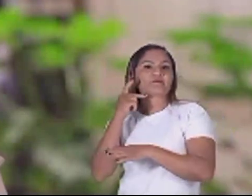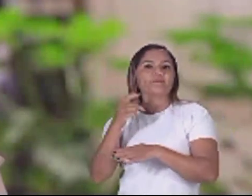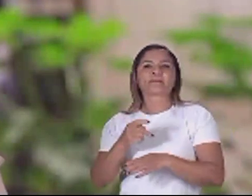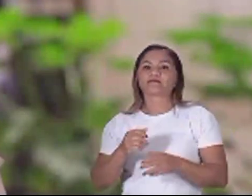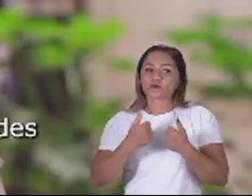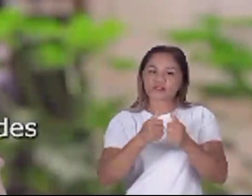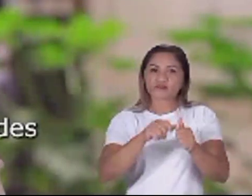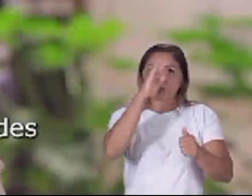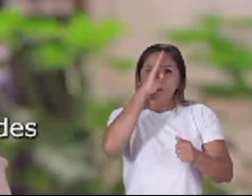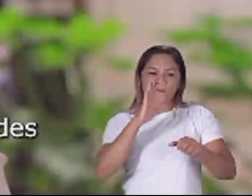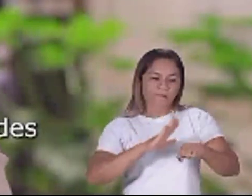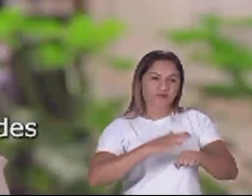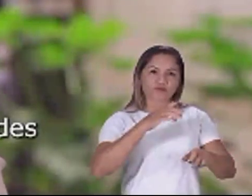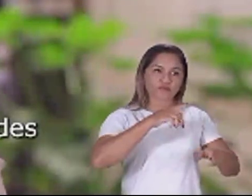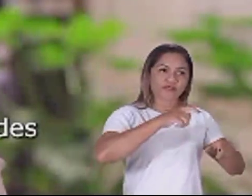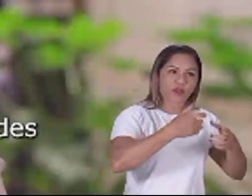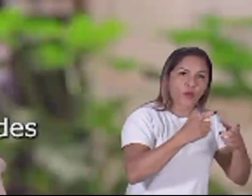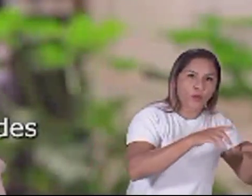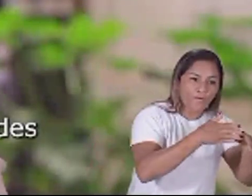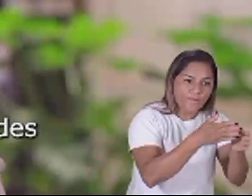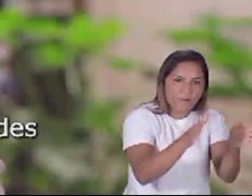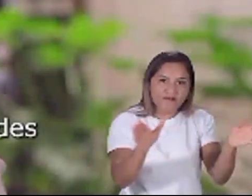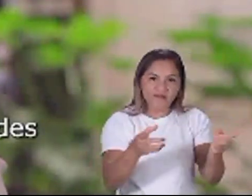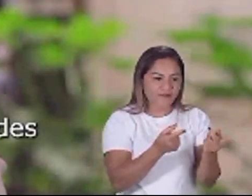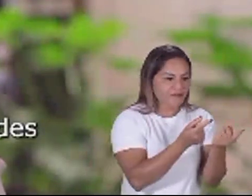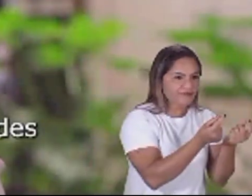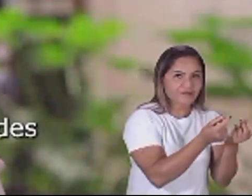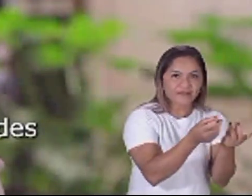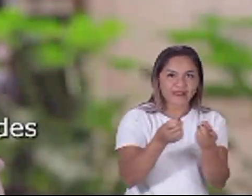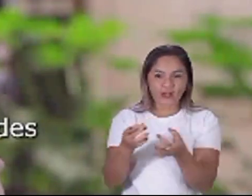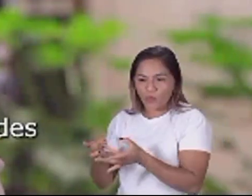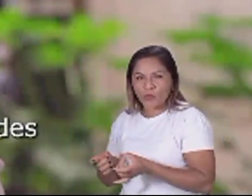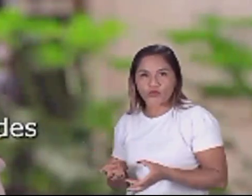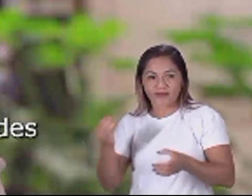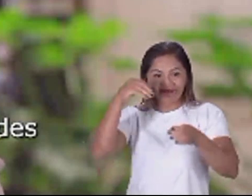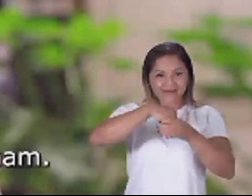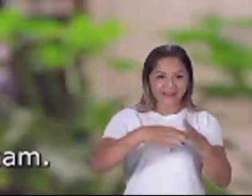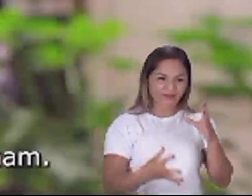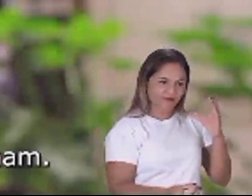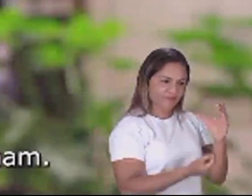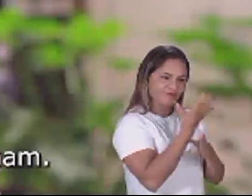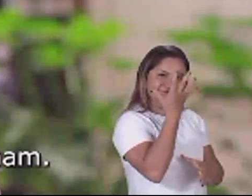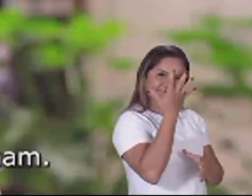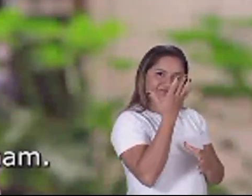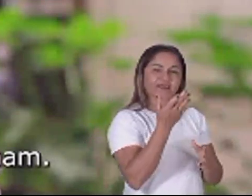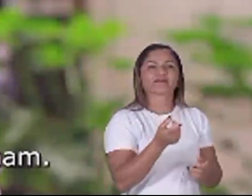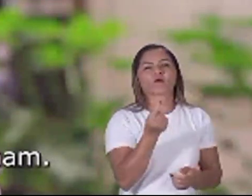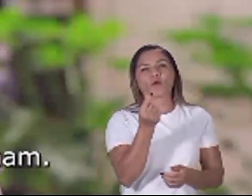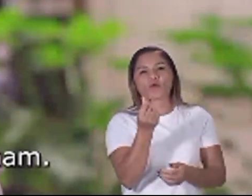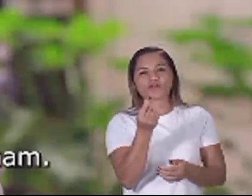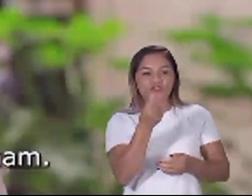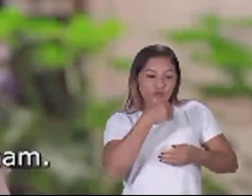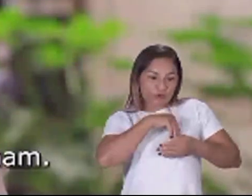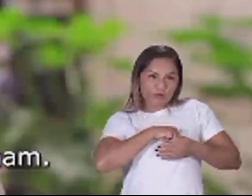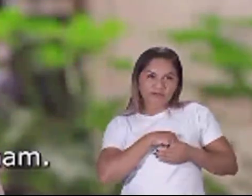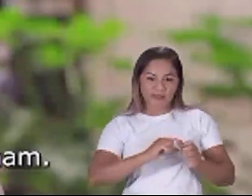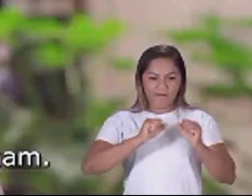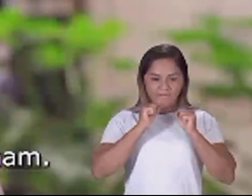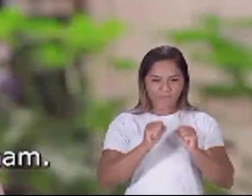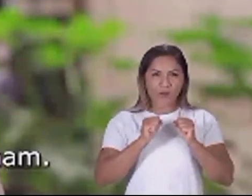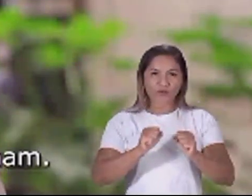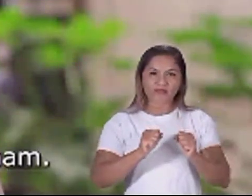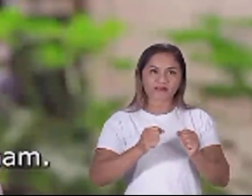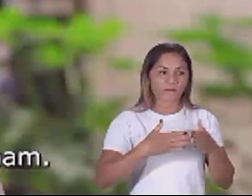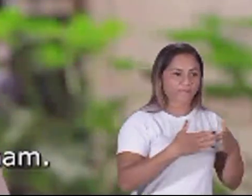cresce porque movimenta a economia das cidades onde foi implantado com dinheiro eixa no bolso e podendo circular à